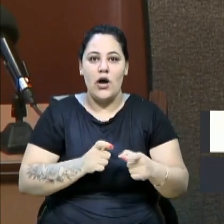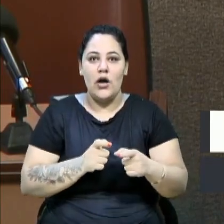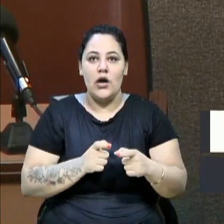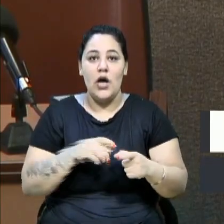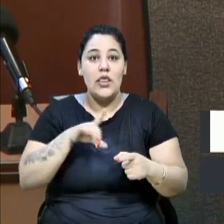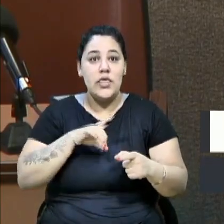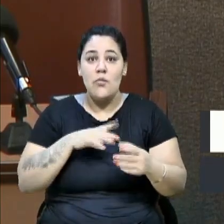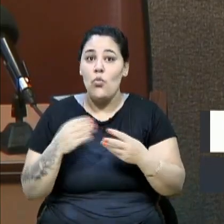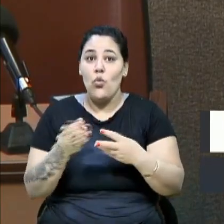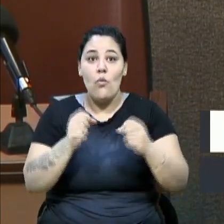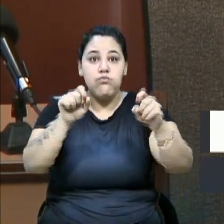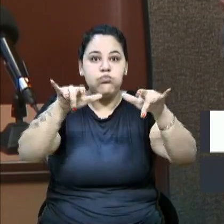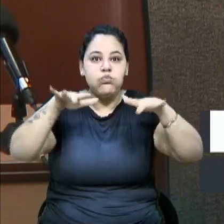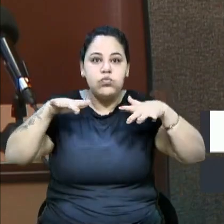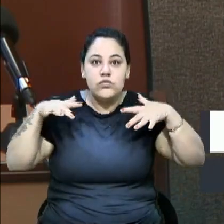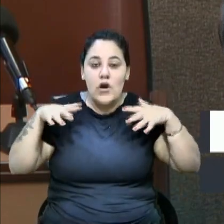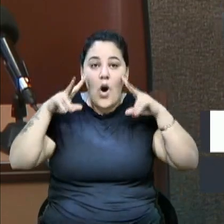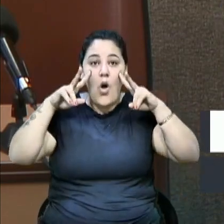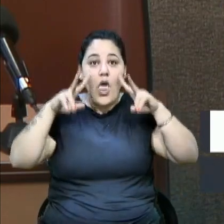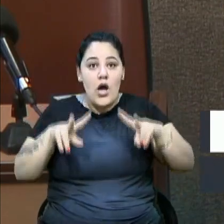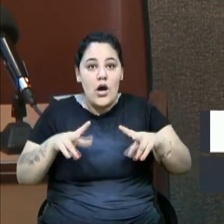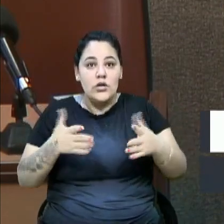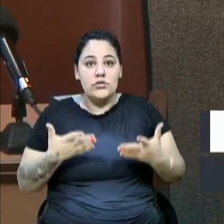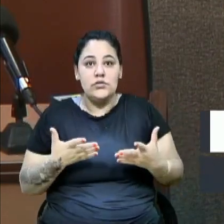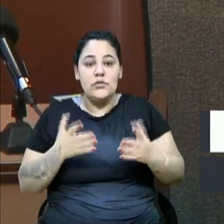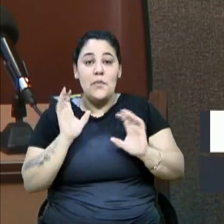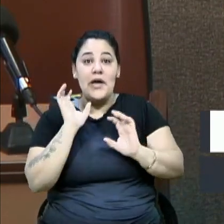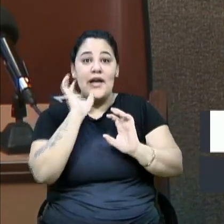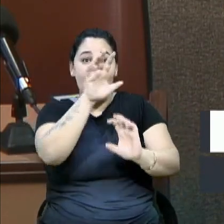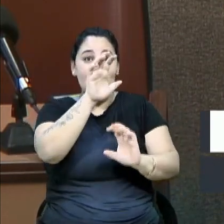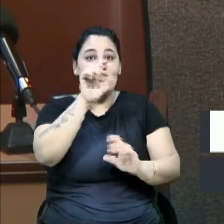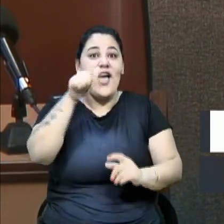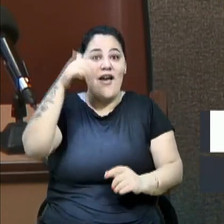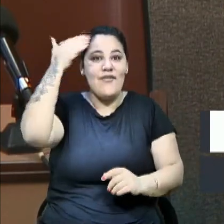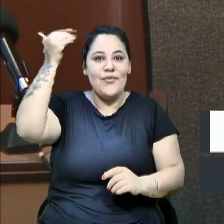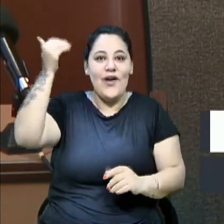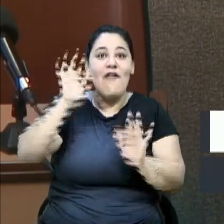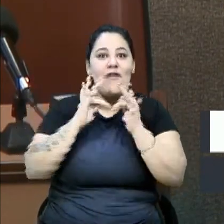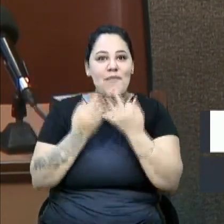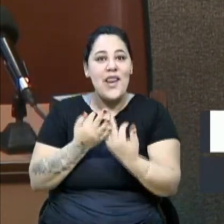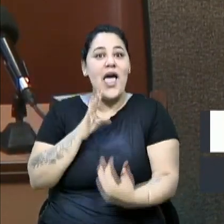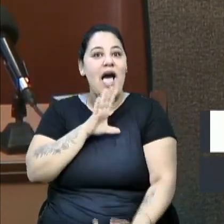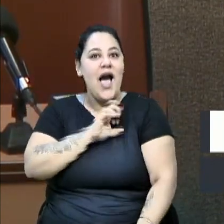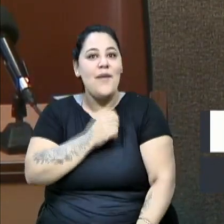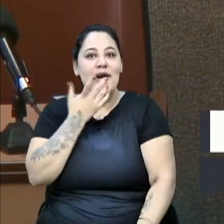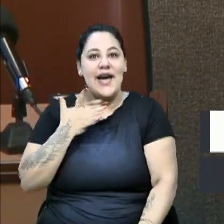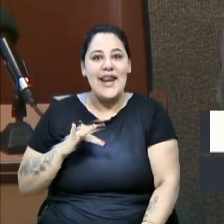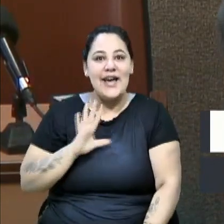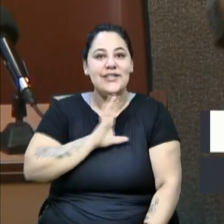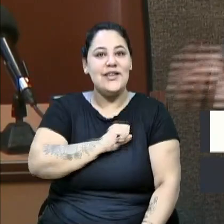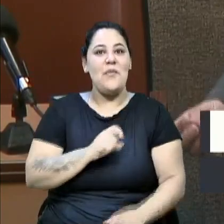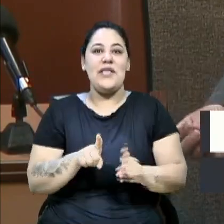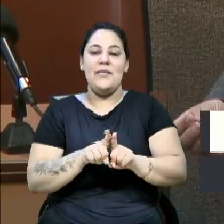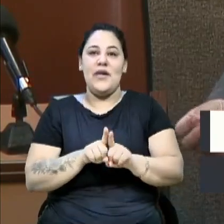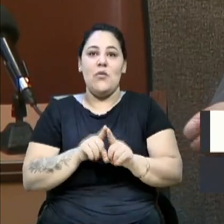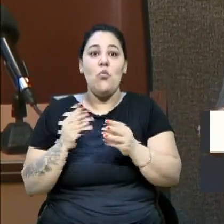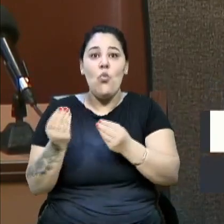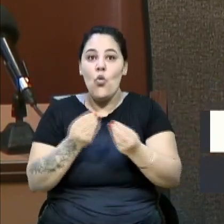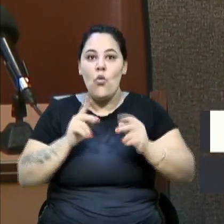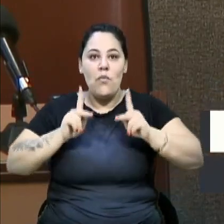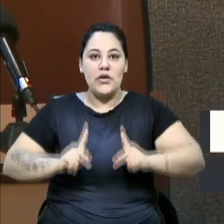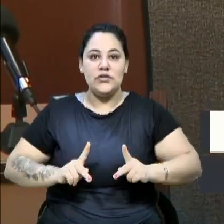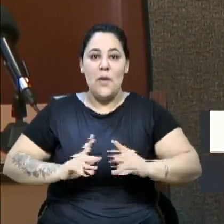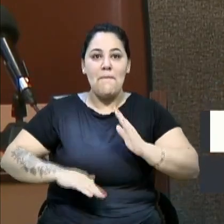vezes, que os jogos de futebol profissional. O basquete é um fenômeno, as pessoas gostam, as famílias gostam, as crianças gostam, muita gente praticando